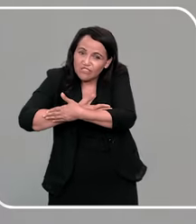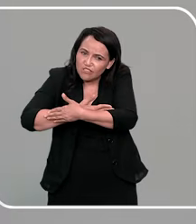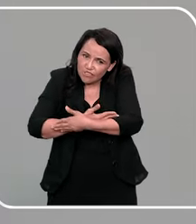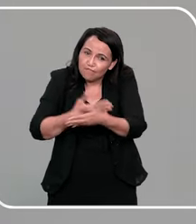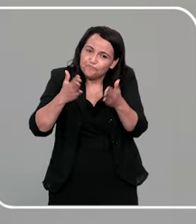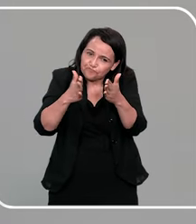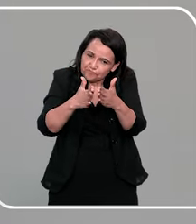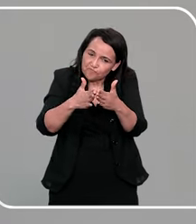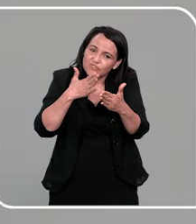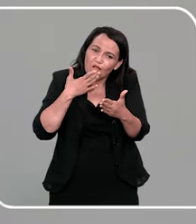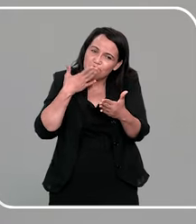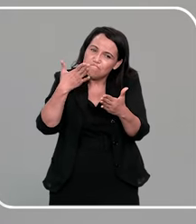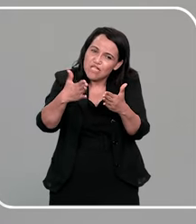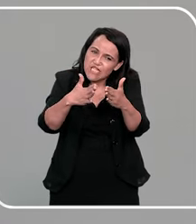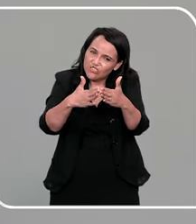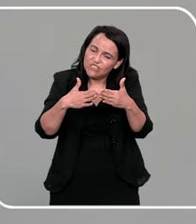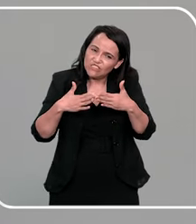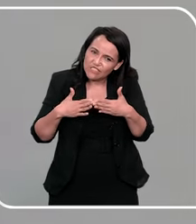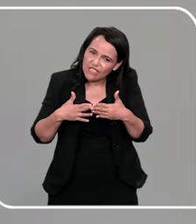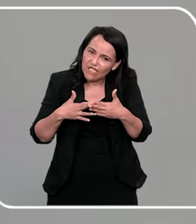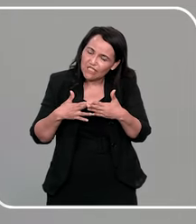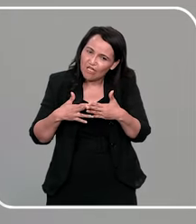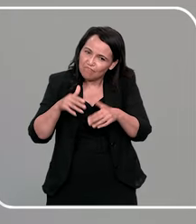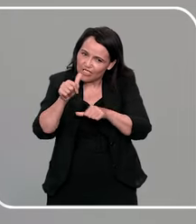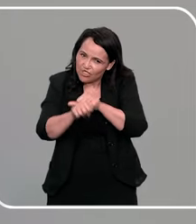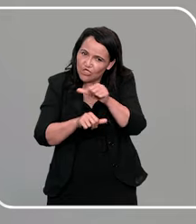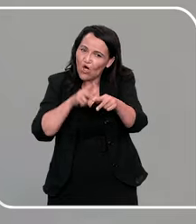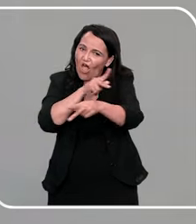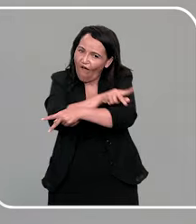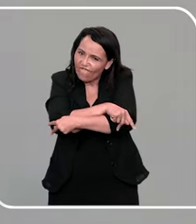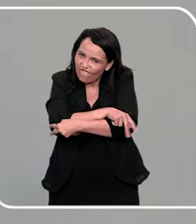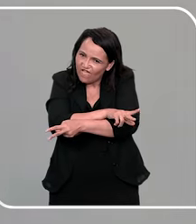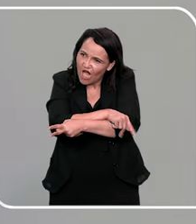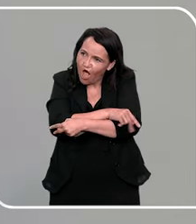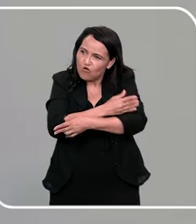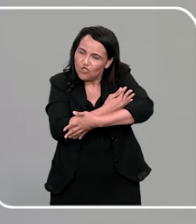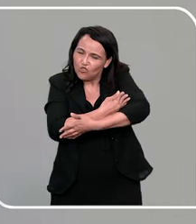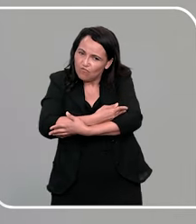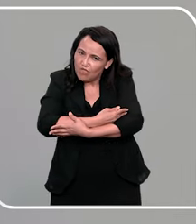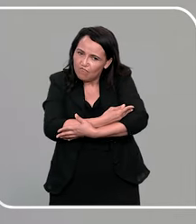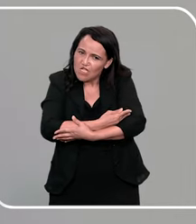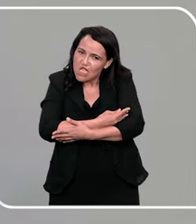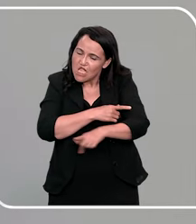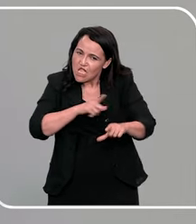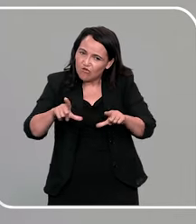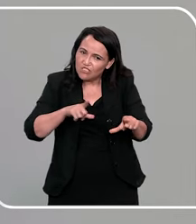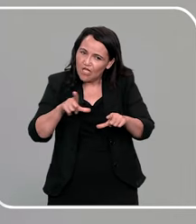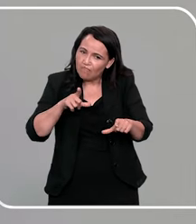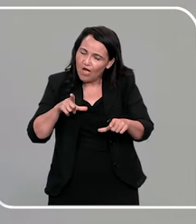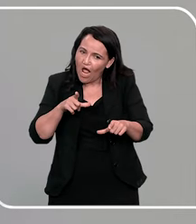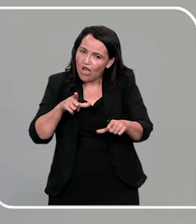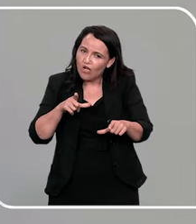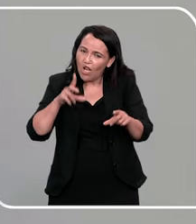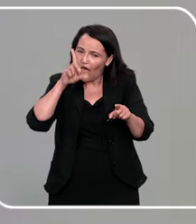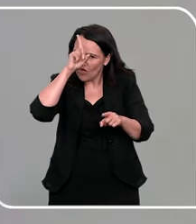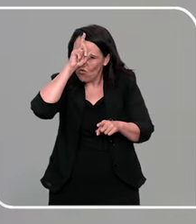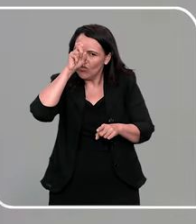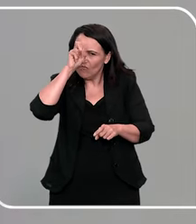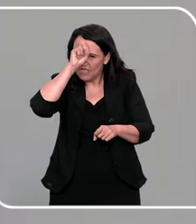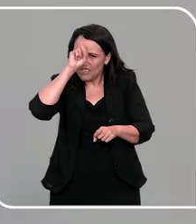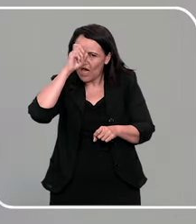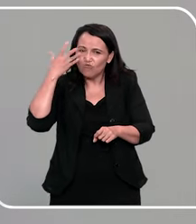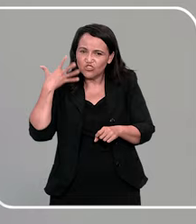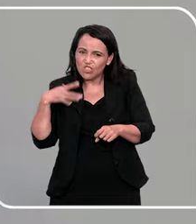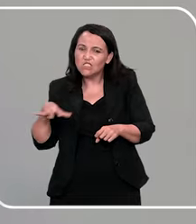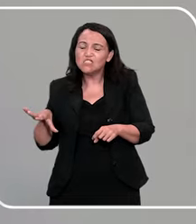trocar a fralda do bebê, né? E eu já falei, né, que eu trabalho na maternidade, eu vou examinar os bebês recém-nascidos, eu